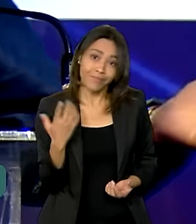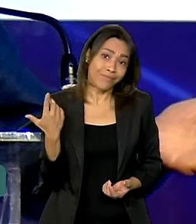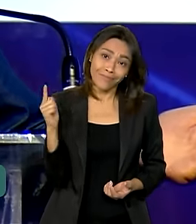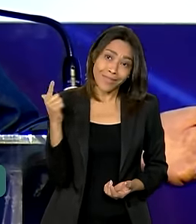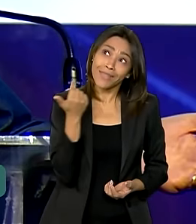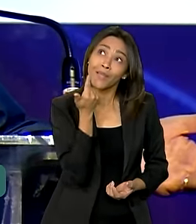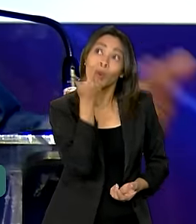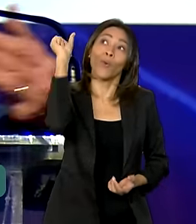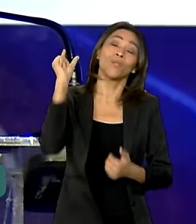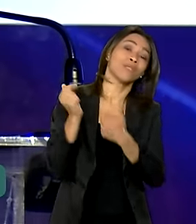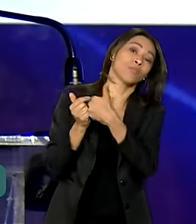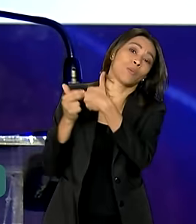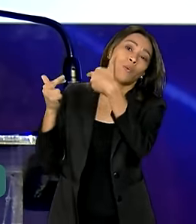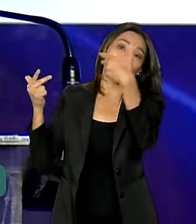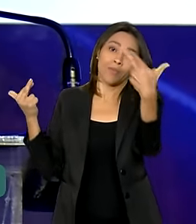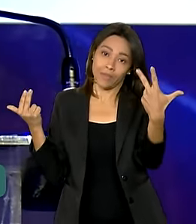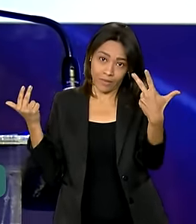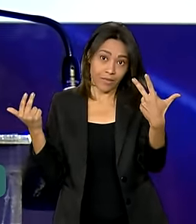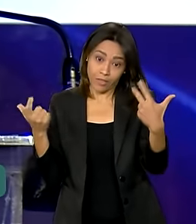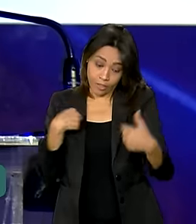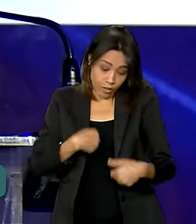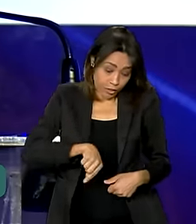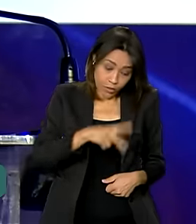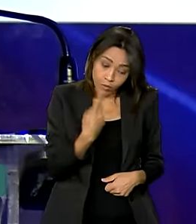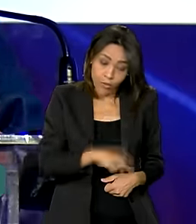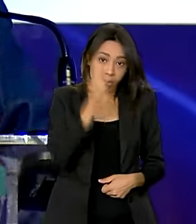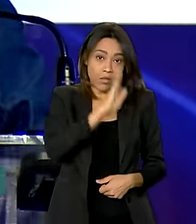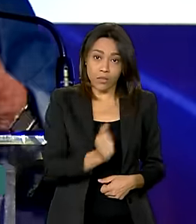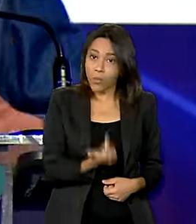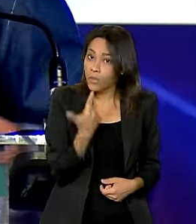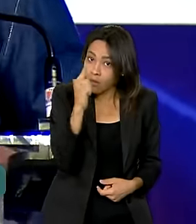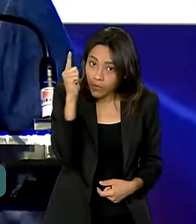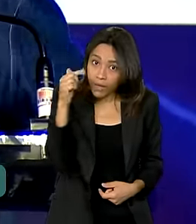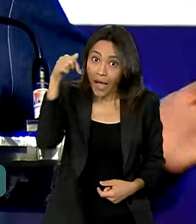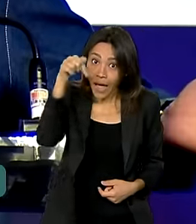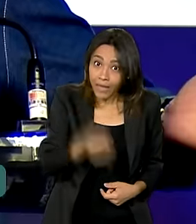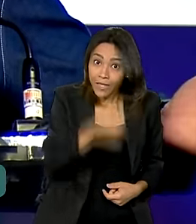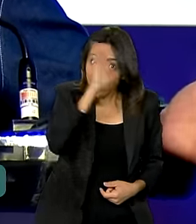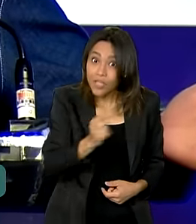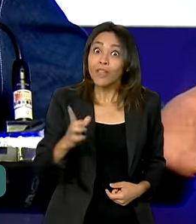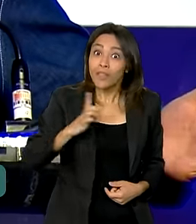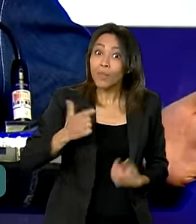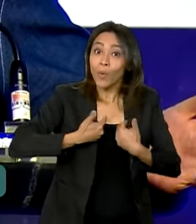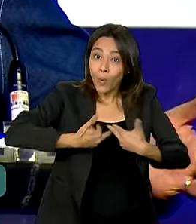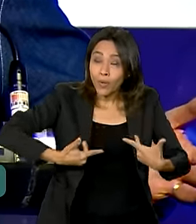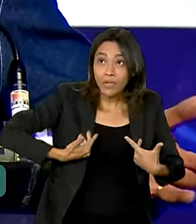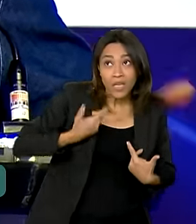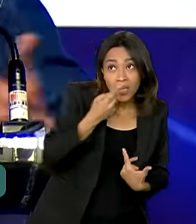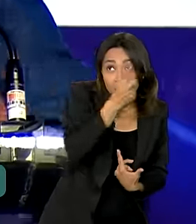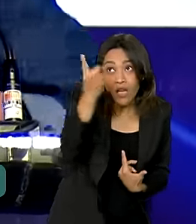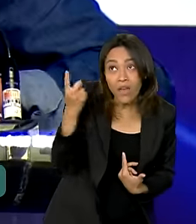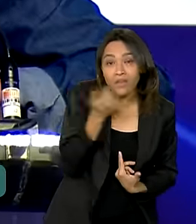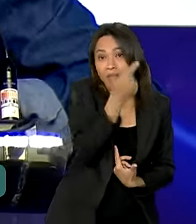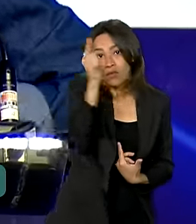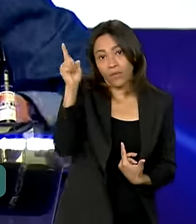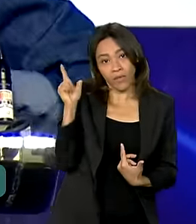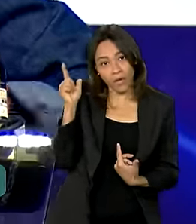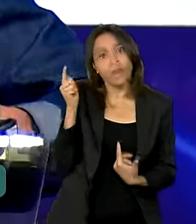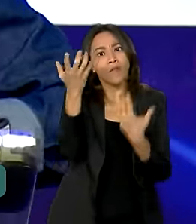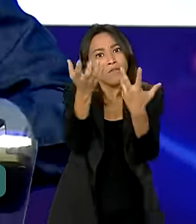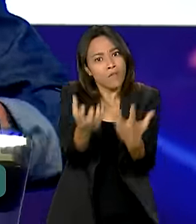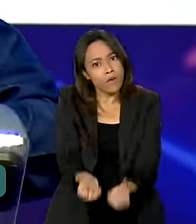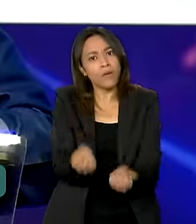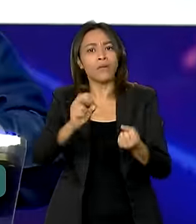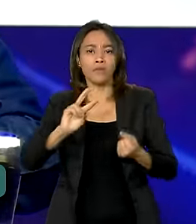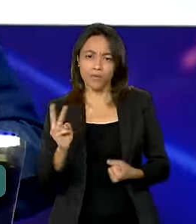outras coisas que possivelmente a gente não tenha, mas a gente tem coisas que eles não têm. Vamos valorizar